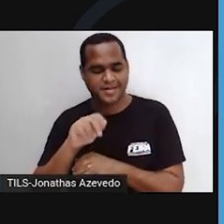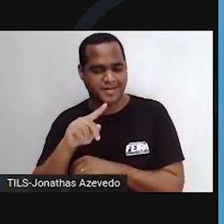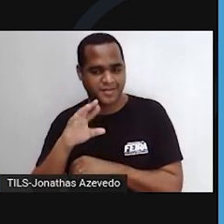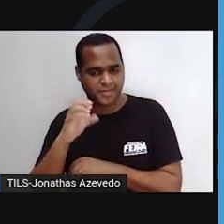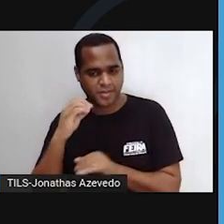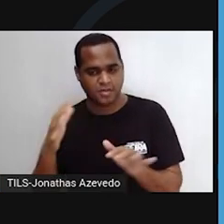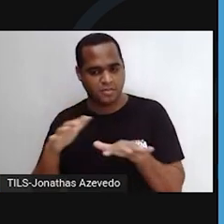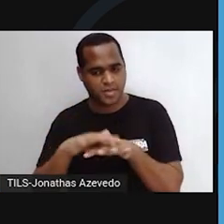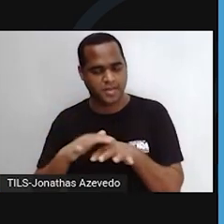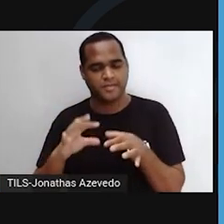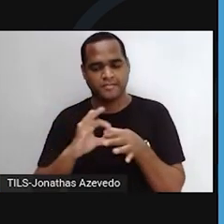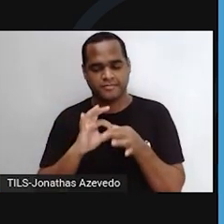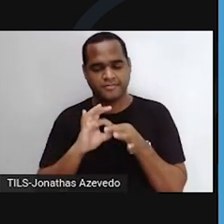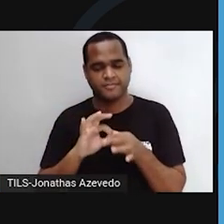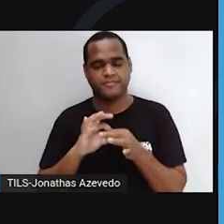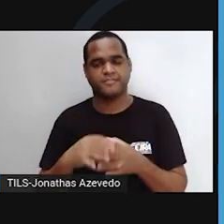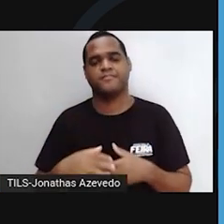membrana.